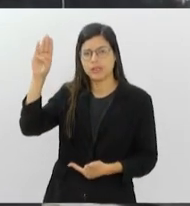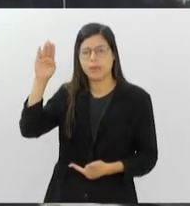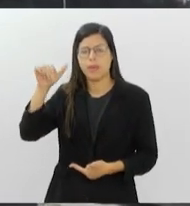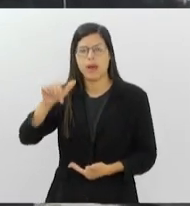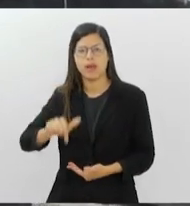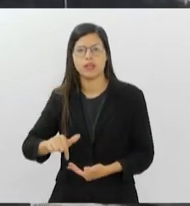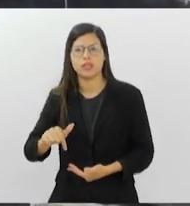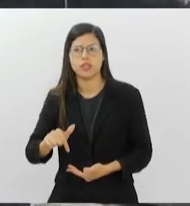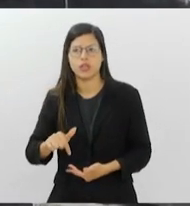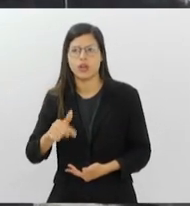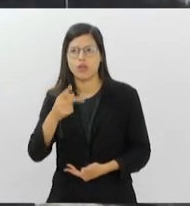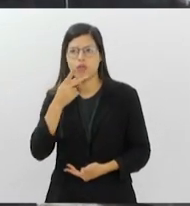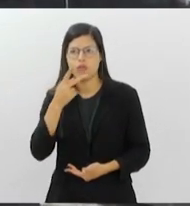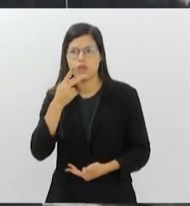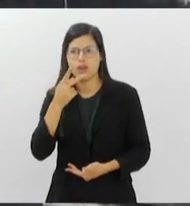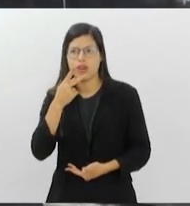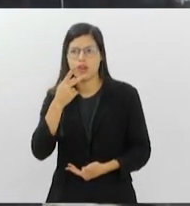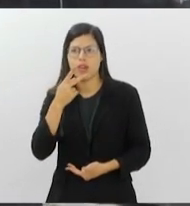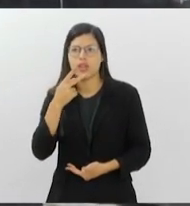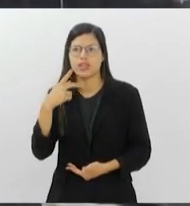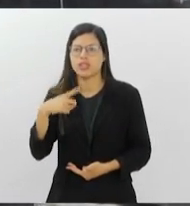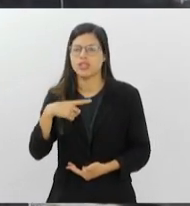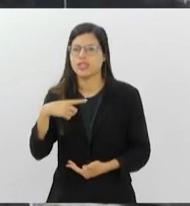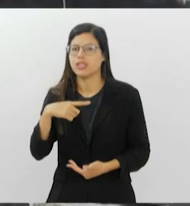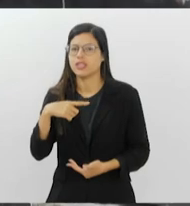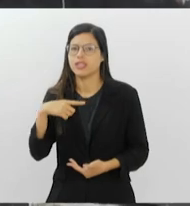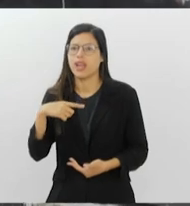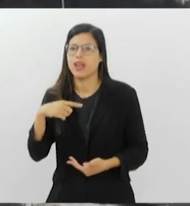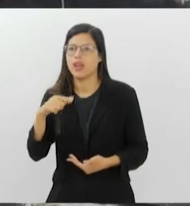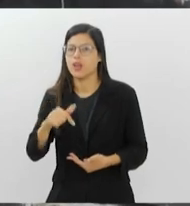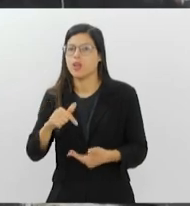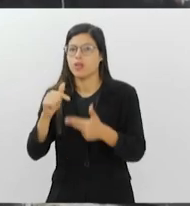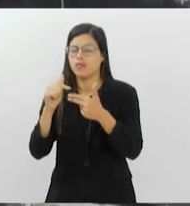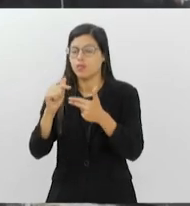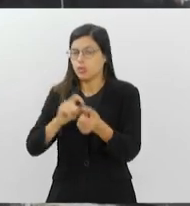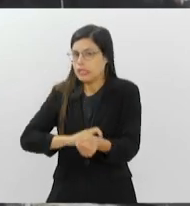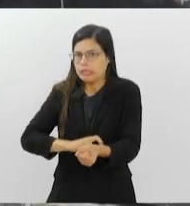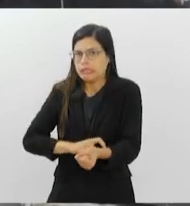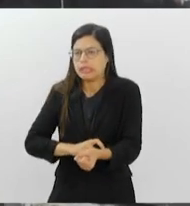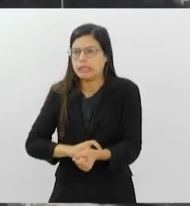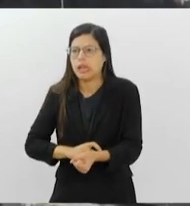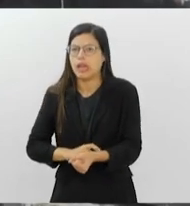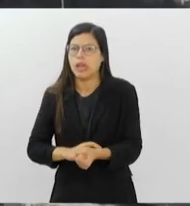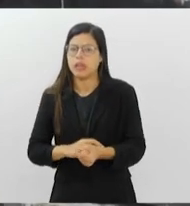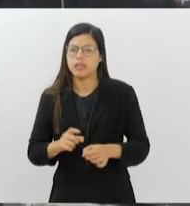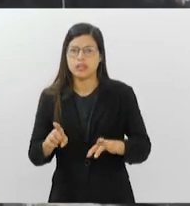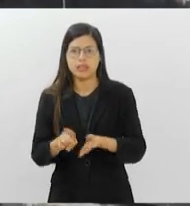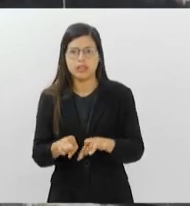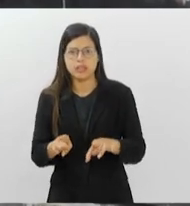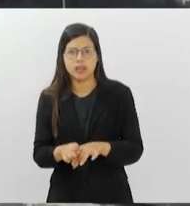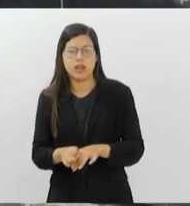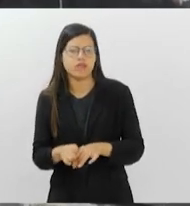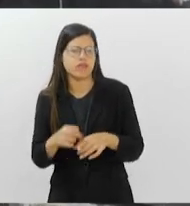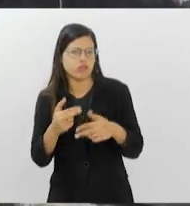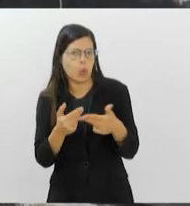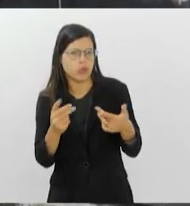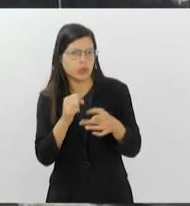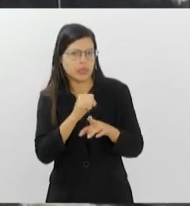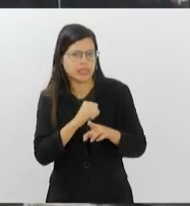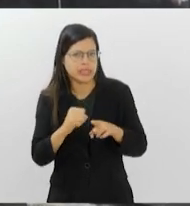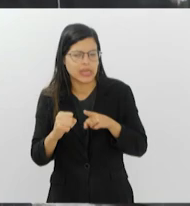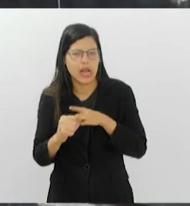Eu acabei de falar dos fatores estressores, então veja, a exposição a todas as dinâmicas sociais que podem provocar